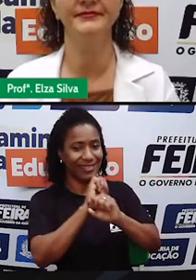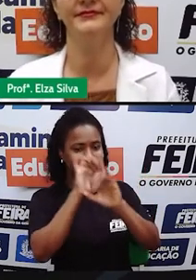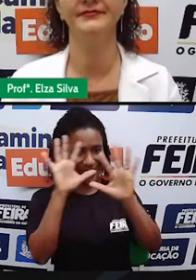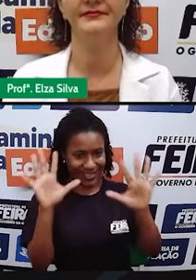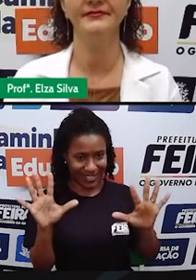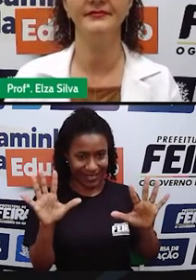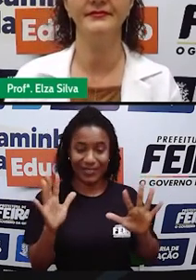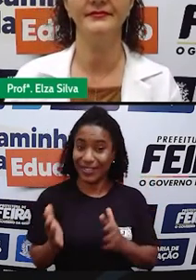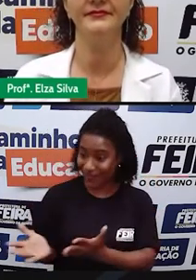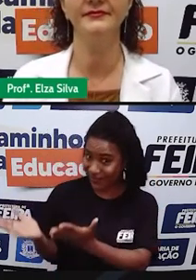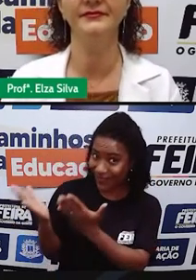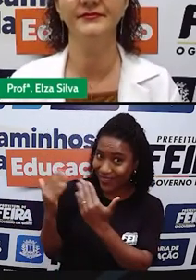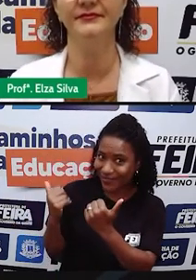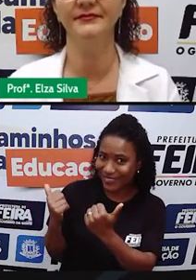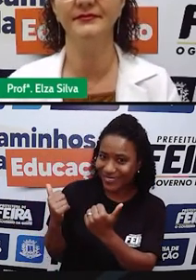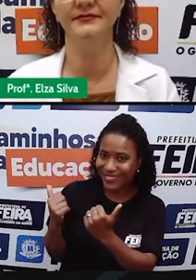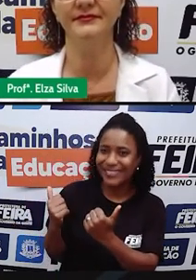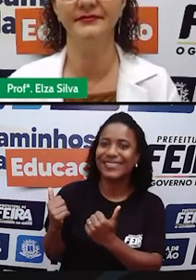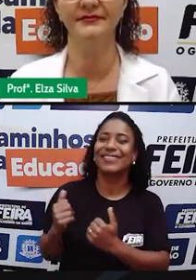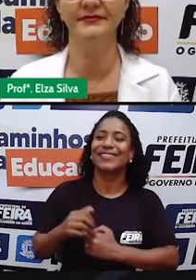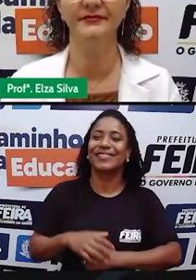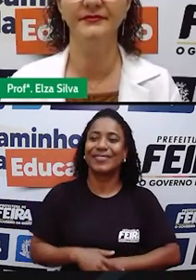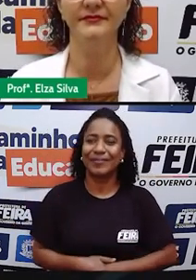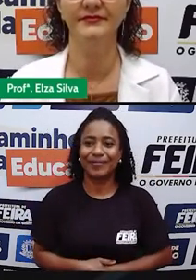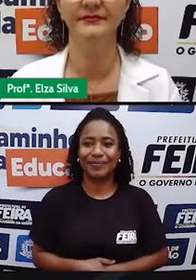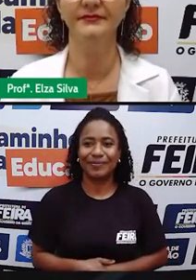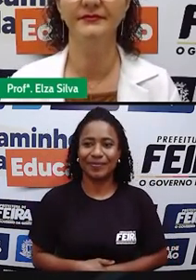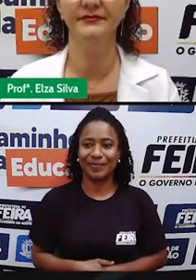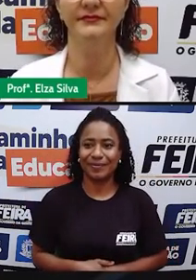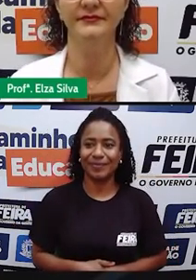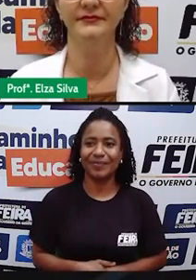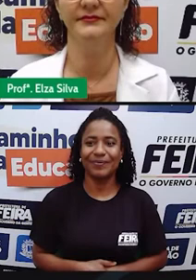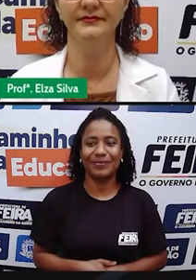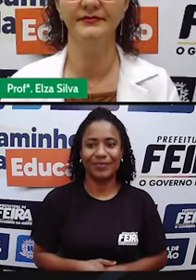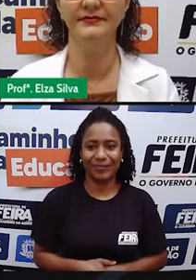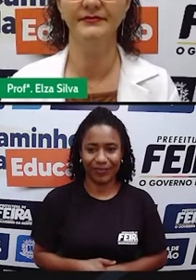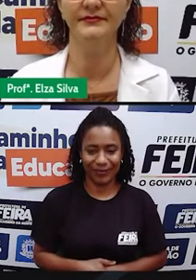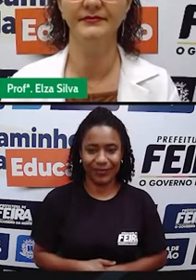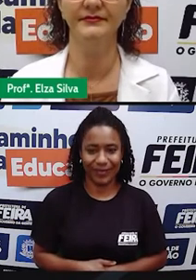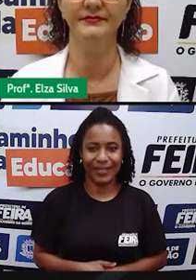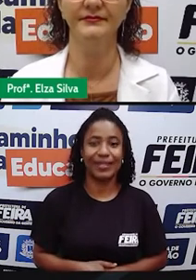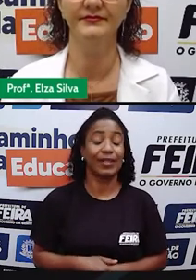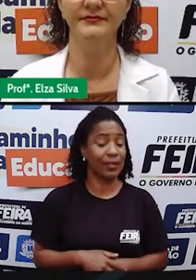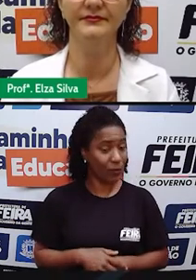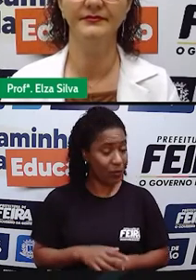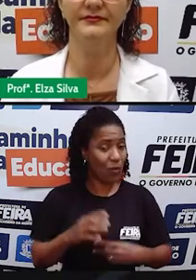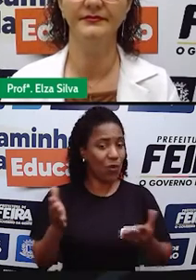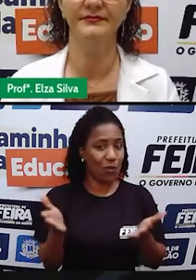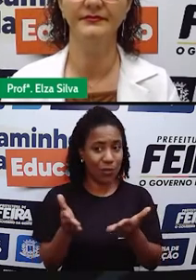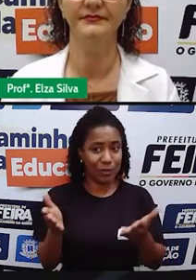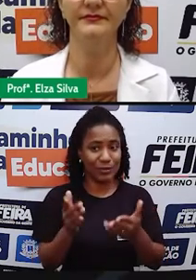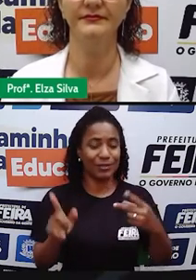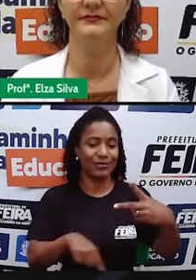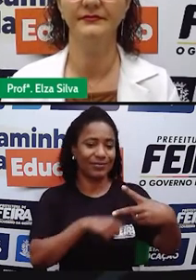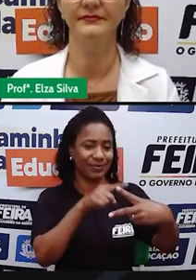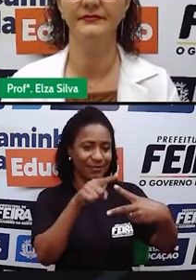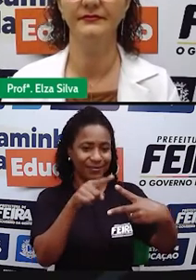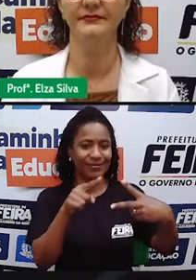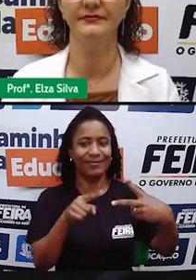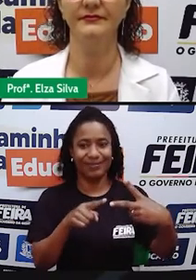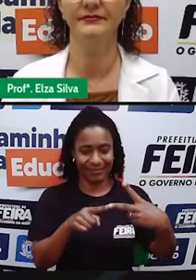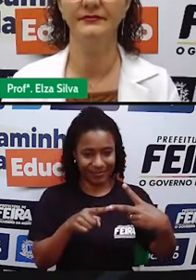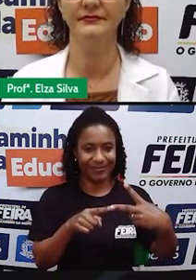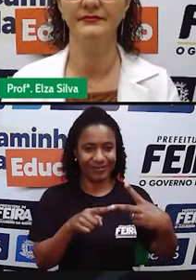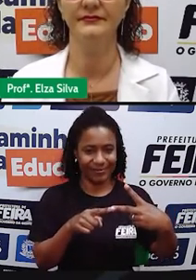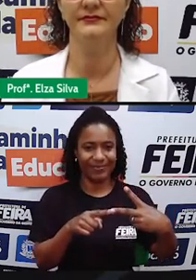Let's go! So, the first question, a primeira questão de hoje é Do you like